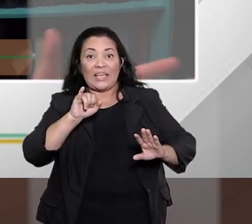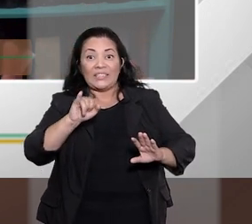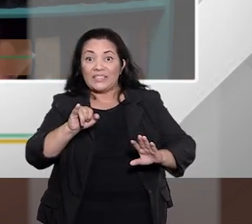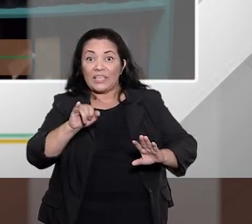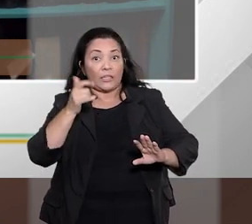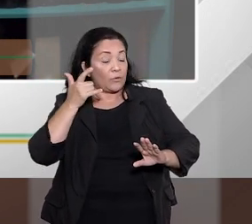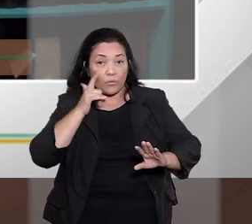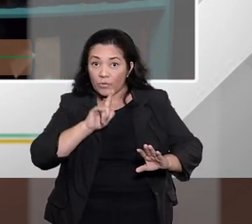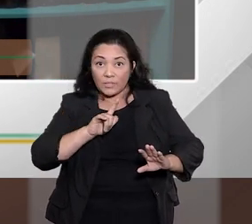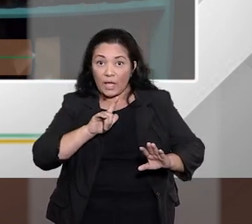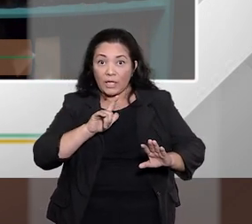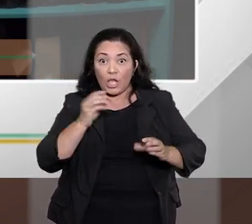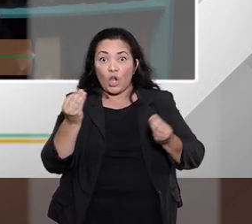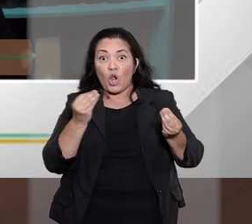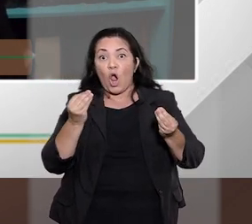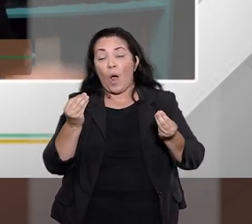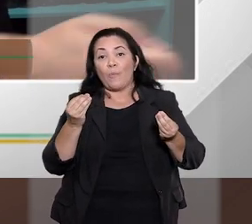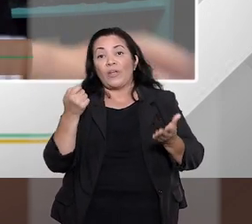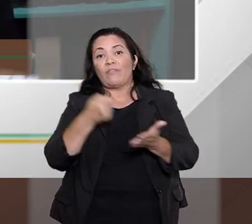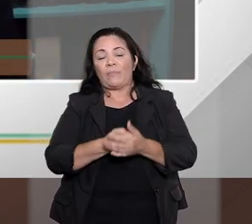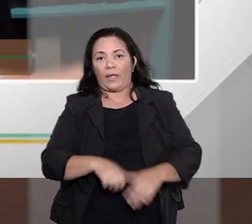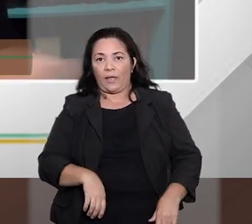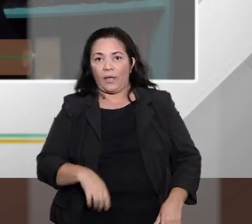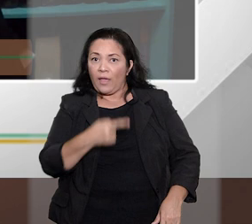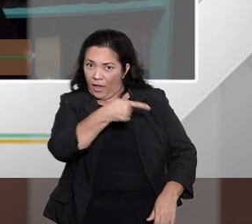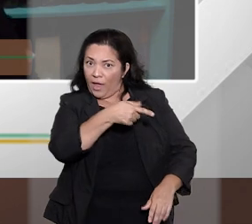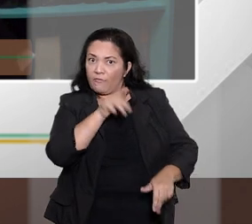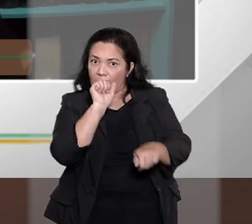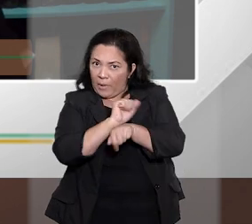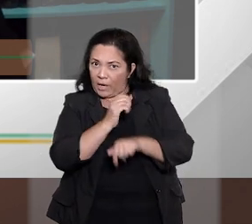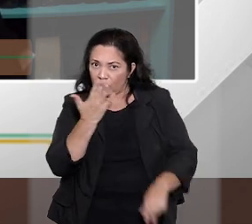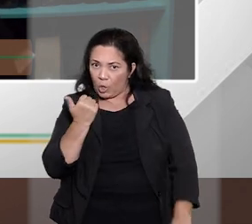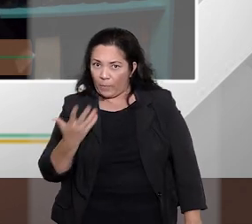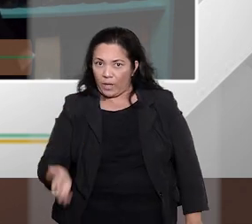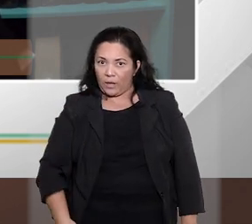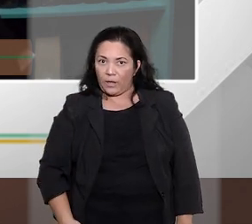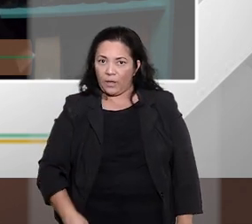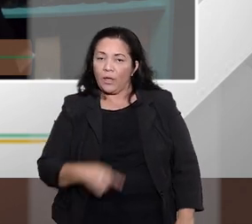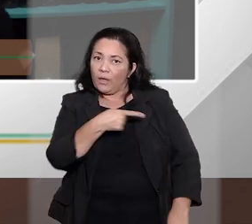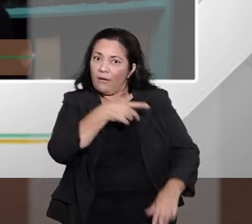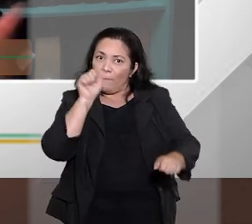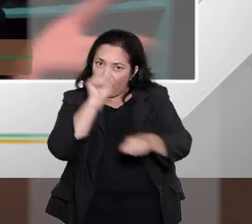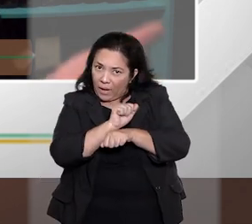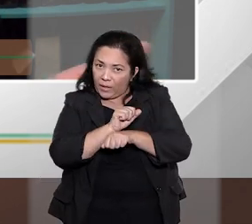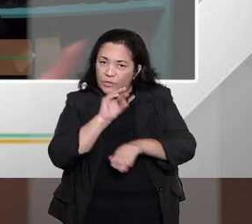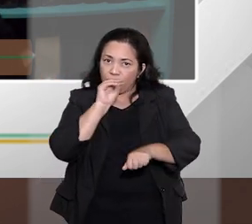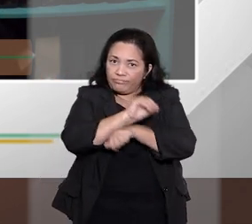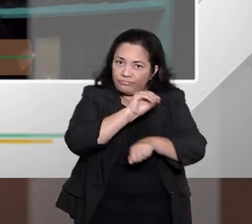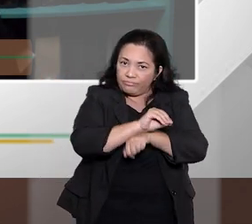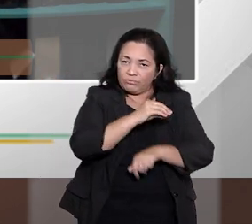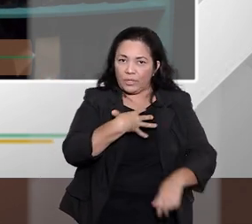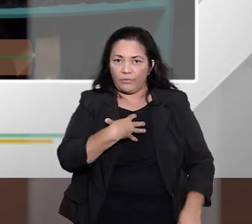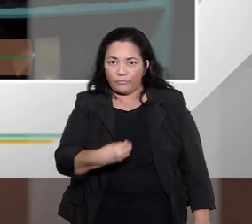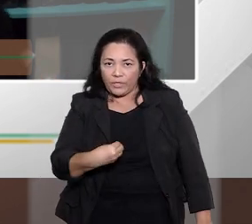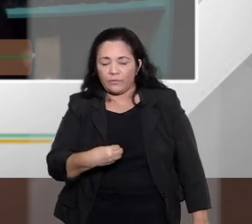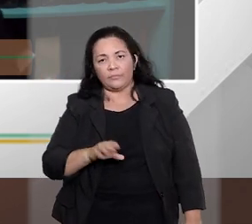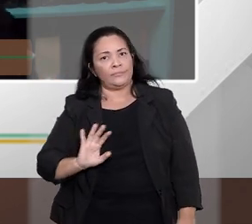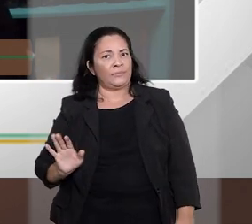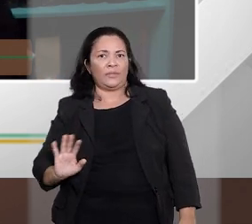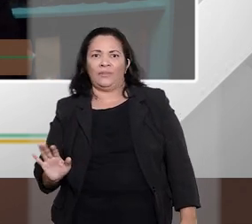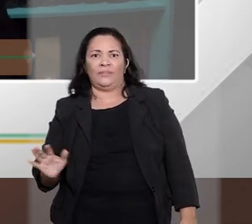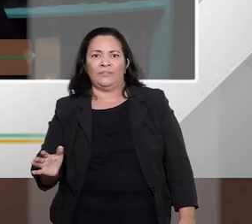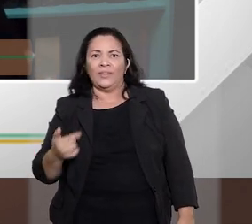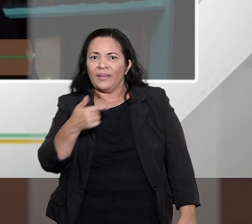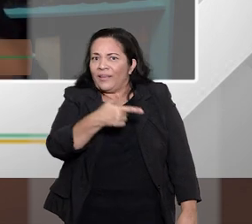impossível, ele não vai deixar de comer ou de dar alimento para os seus filhos por um pagamento, não vai deixar, ele